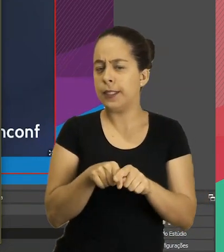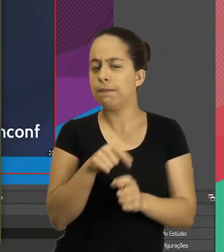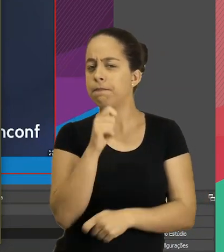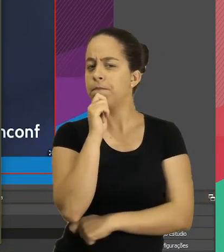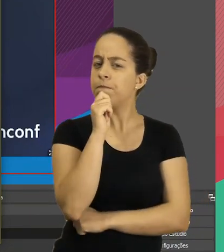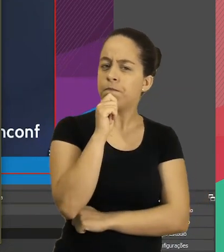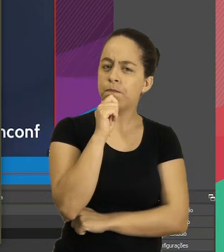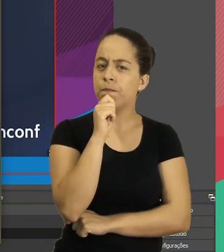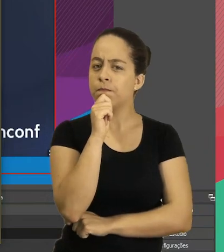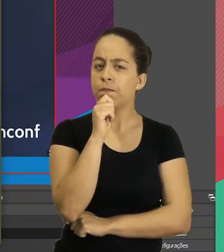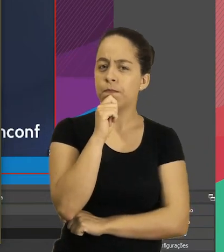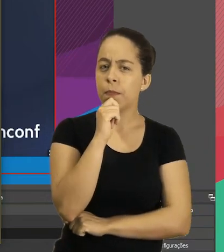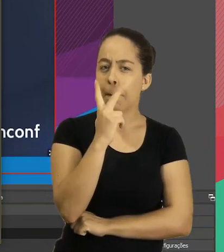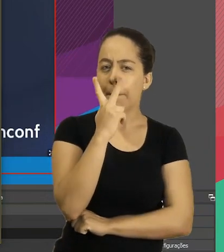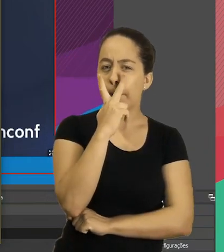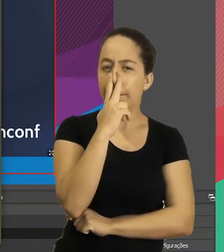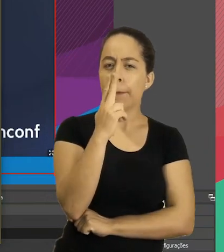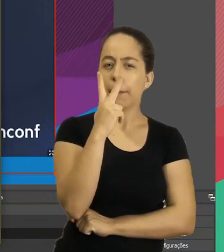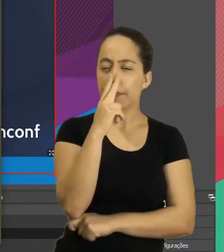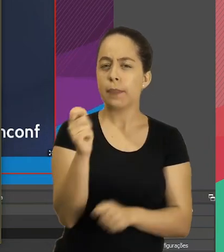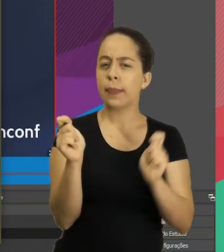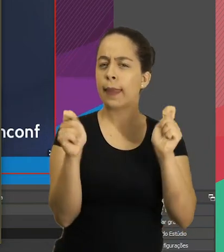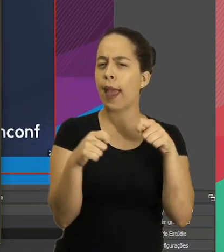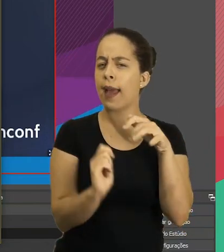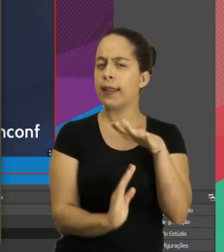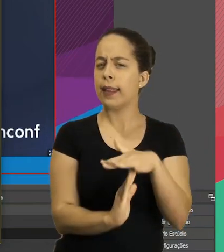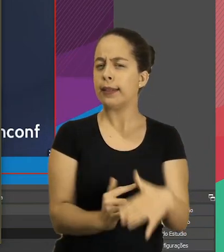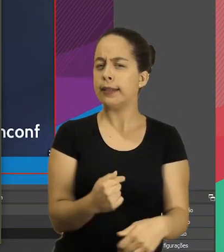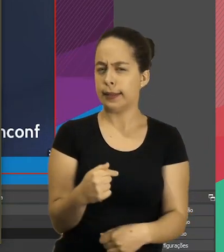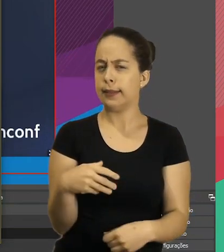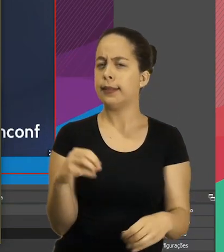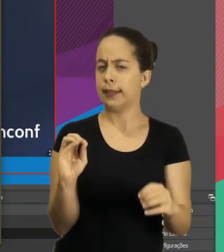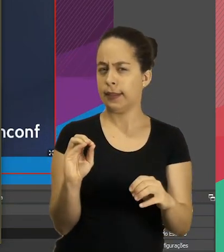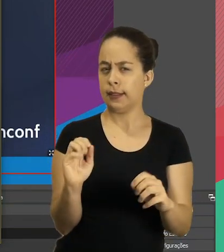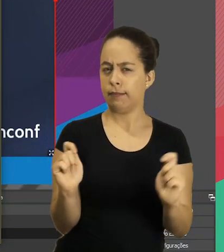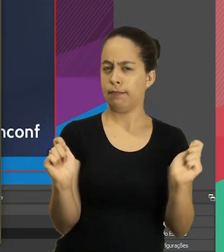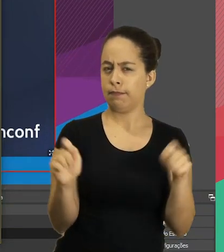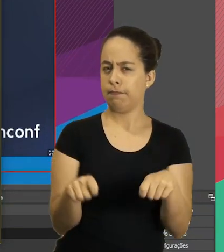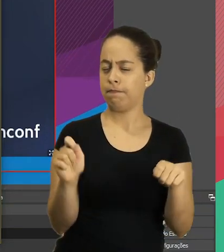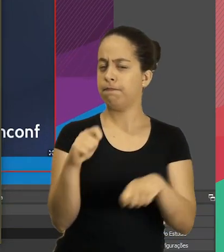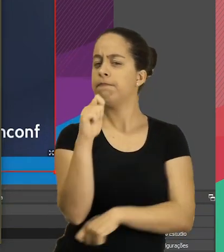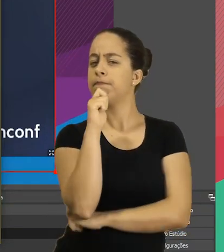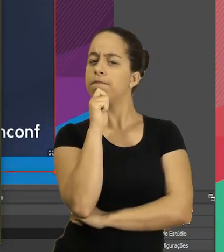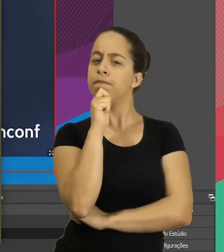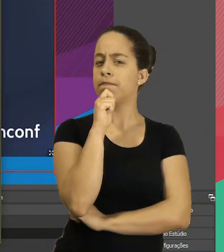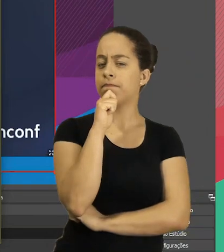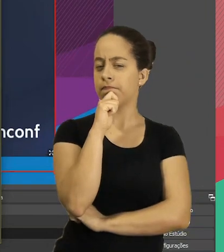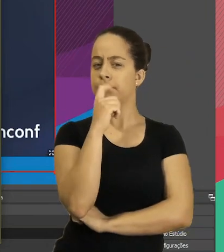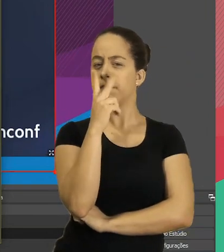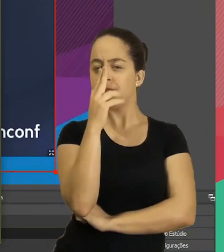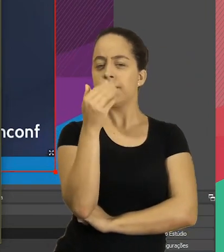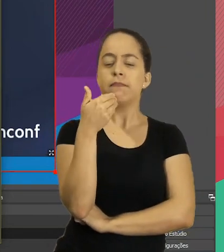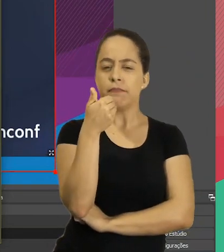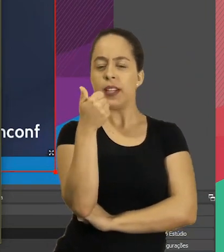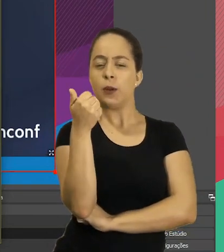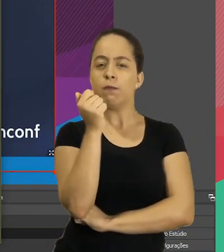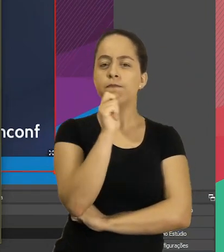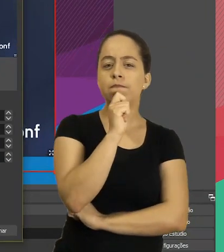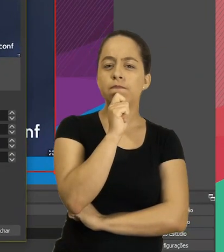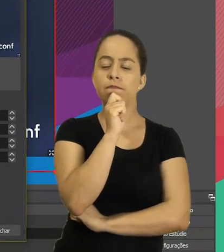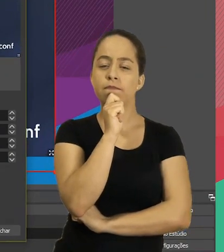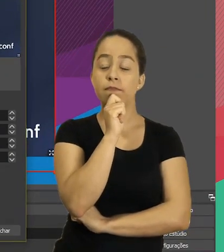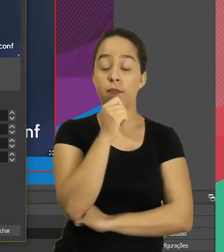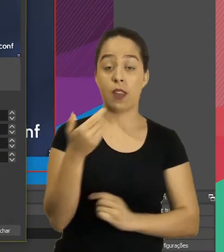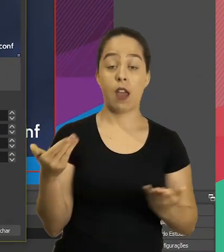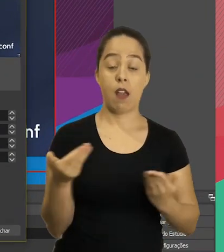Pedacinho aqui né. Eu acho que dá até para botar uns 70 ali. Para. Ficar